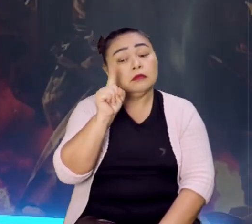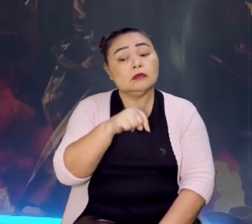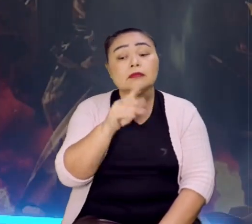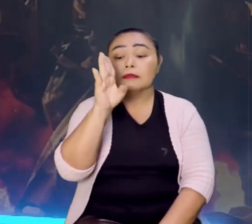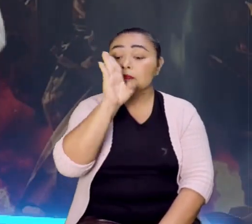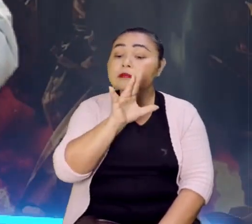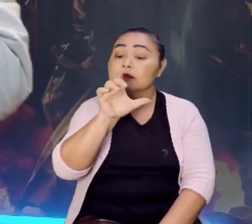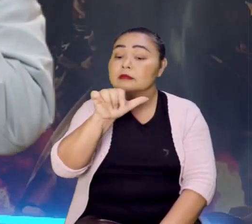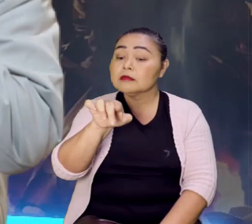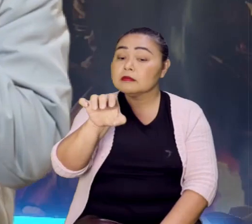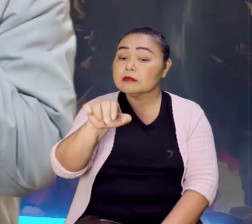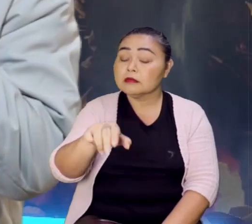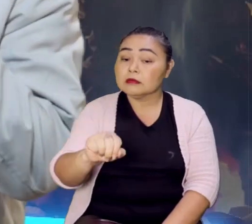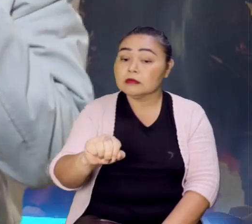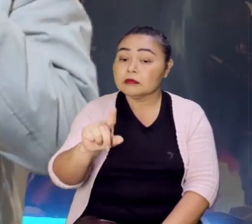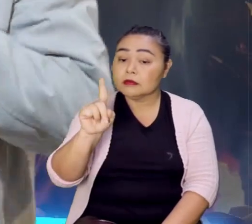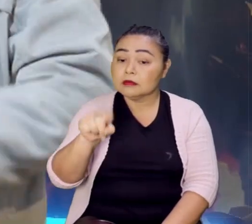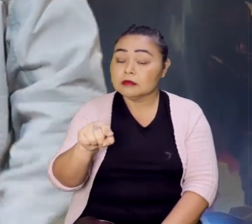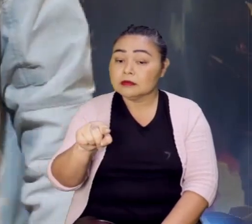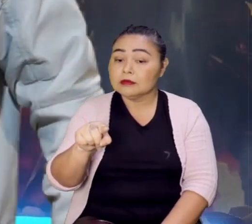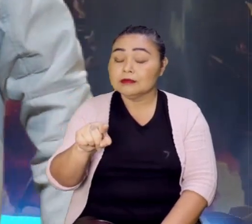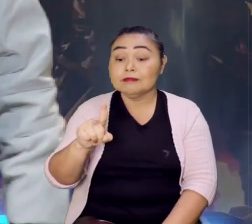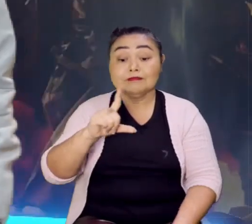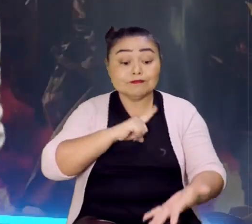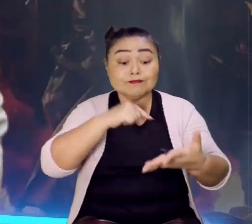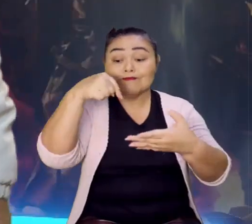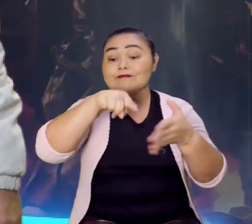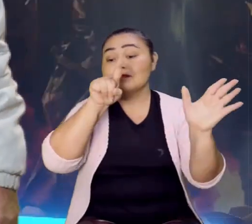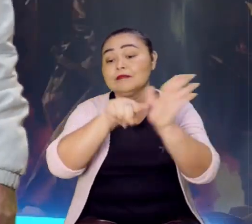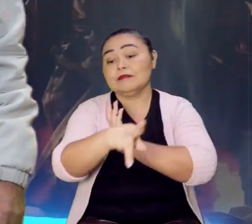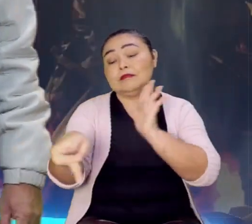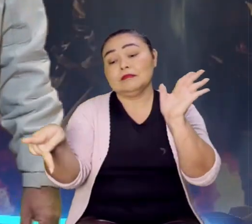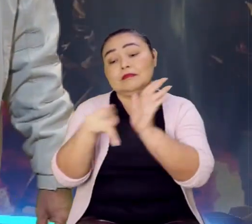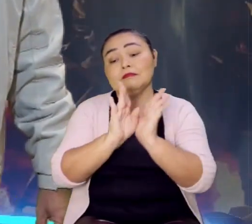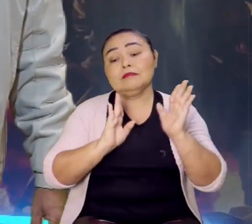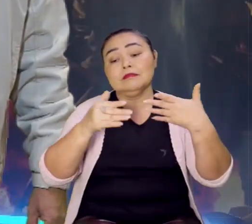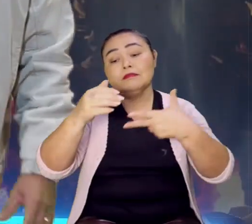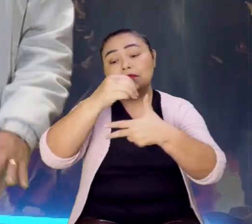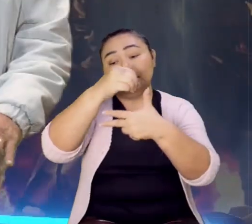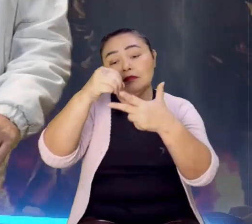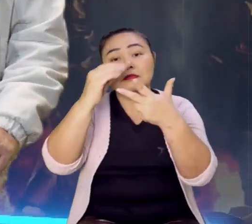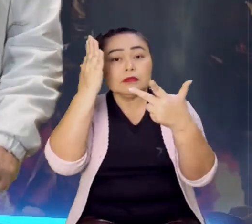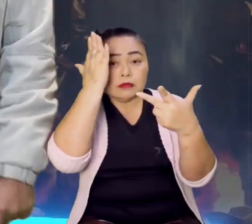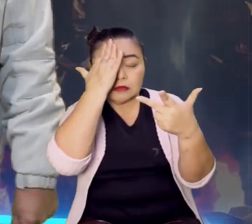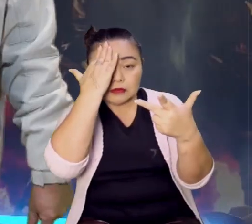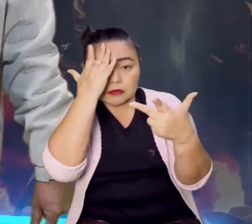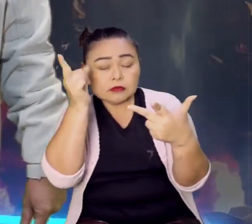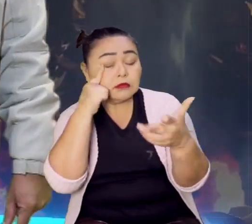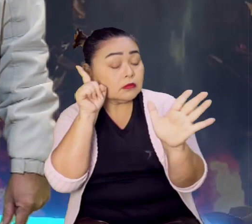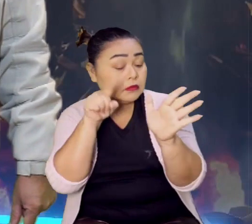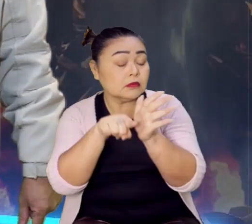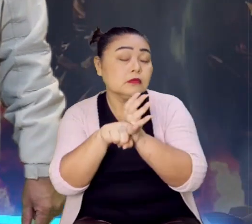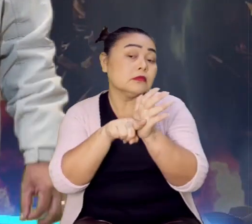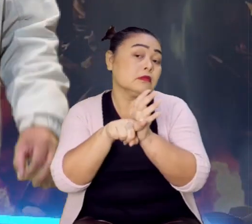Colônia, é o que mais tem caído no Enem. Sabiam disso? Pode pesquisar.